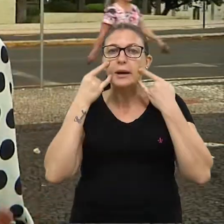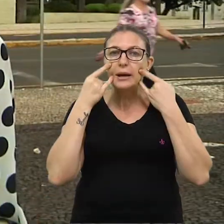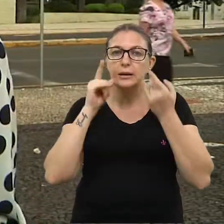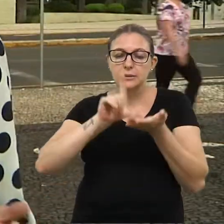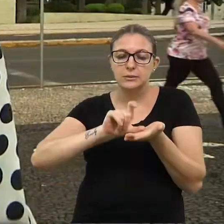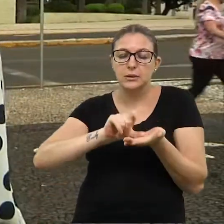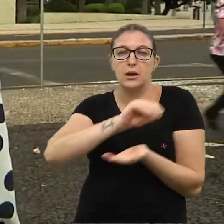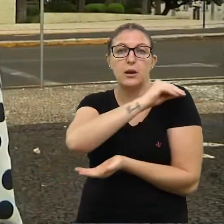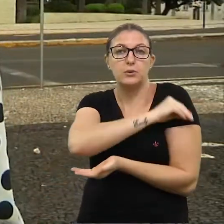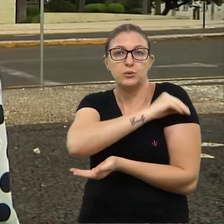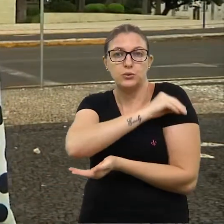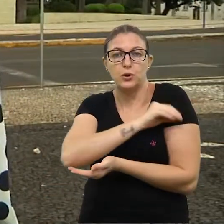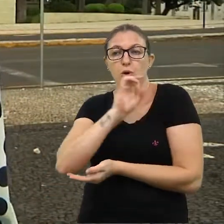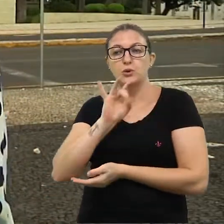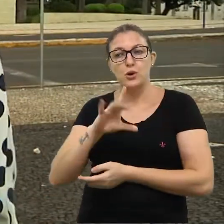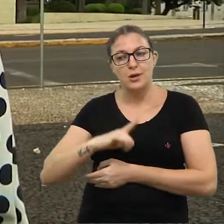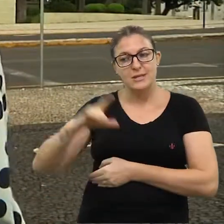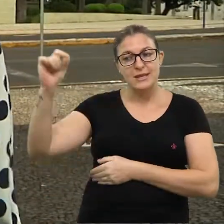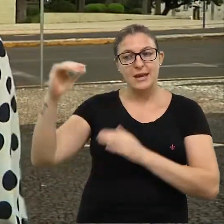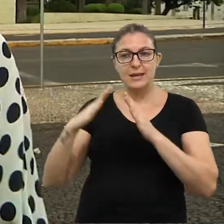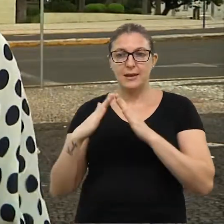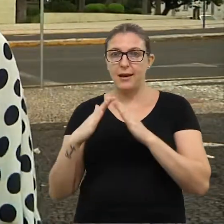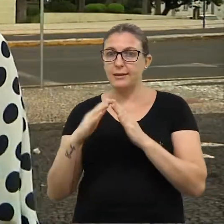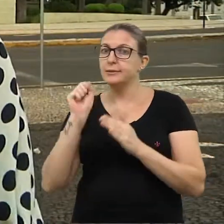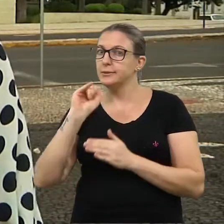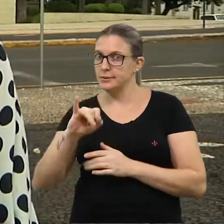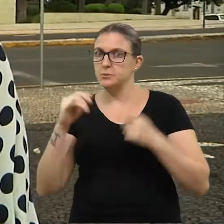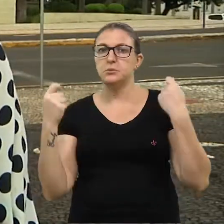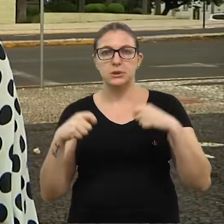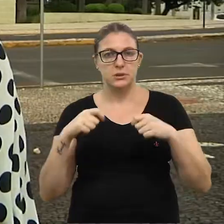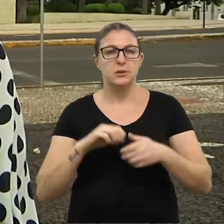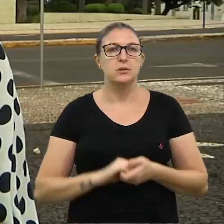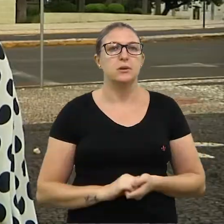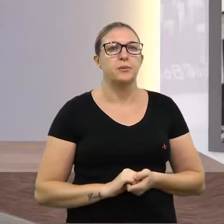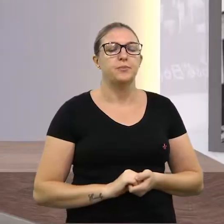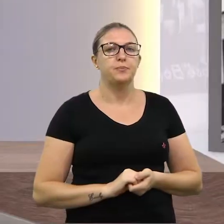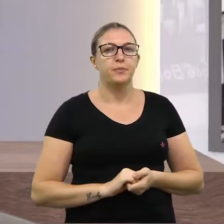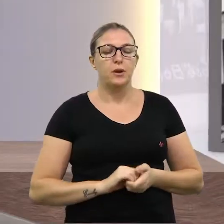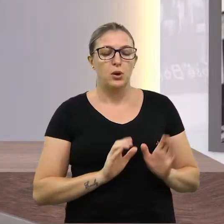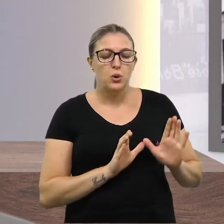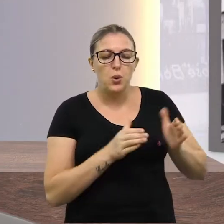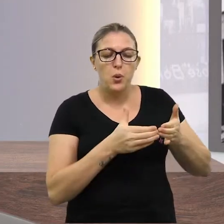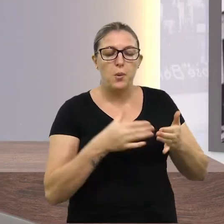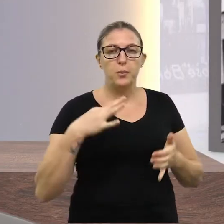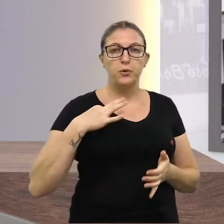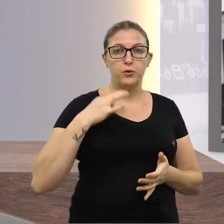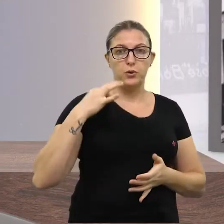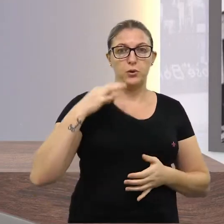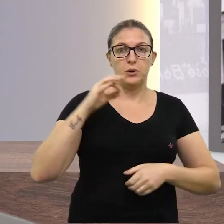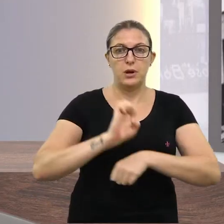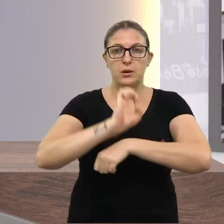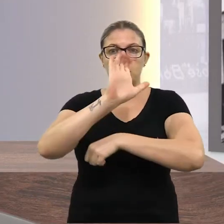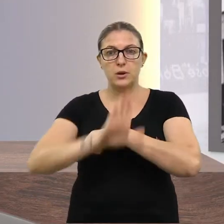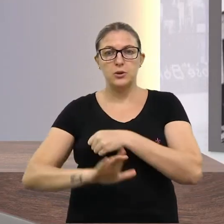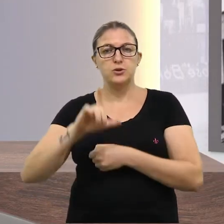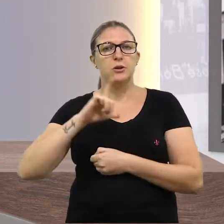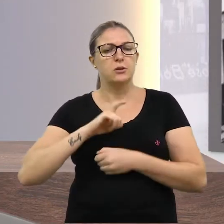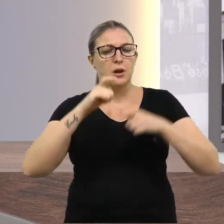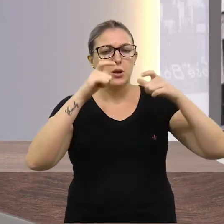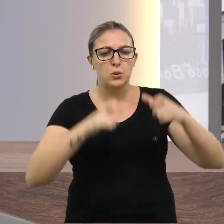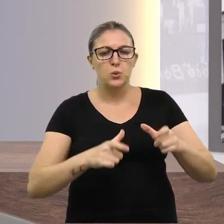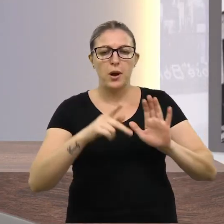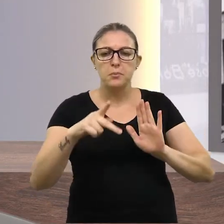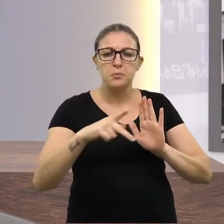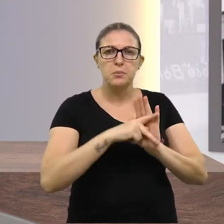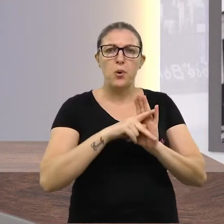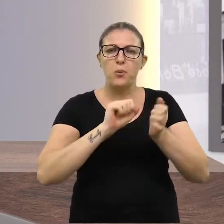máscara, passe álcool em gel e só saia de casa se for preciso. A Força Voluntária de Erechim está em Nova